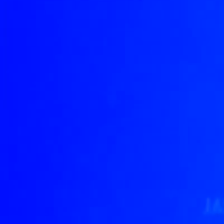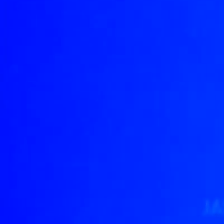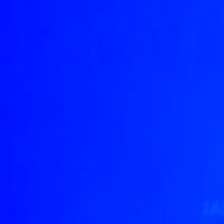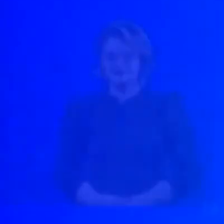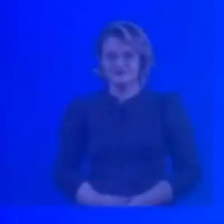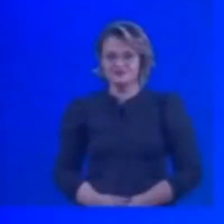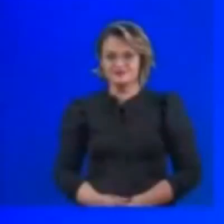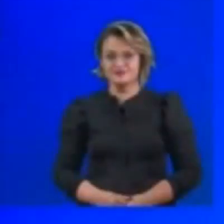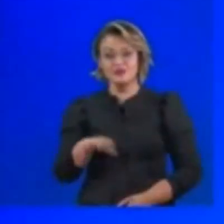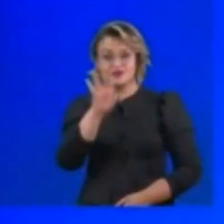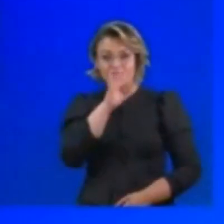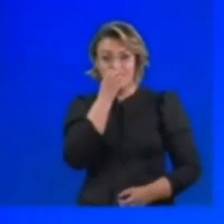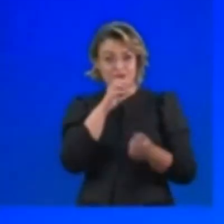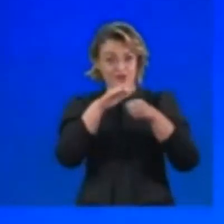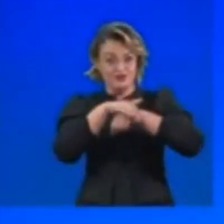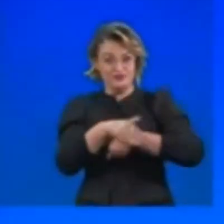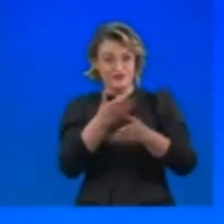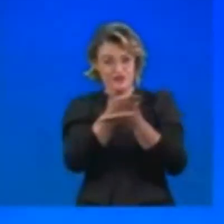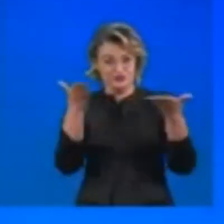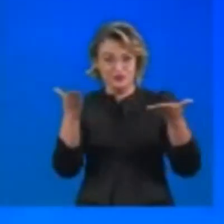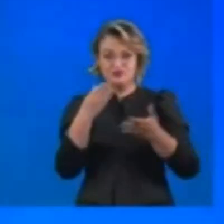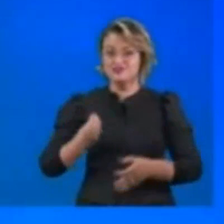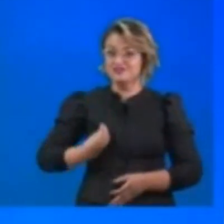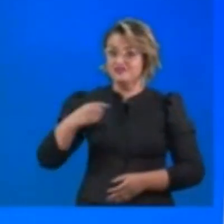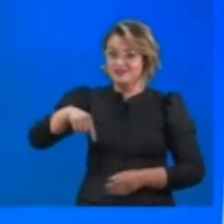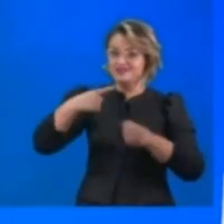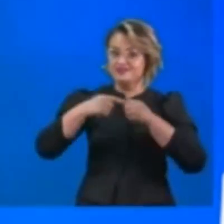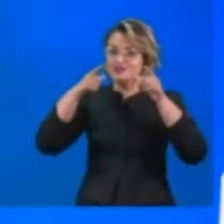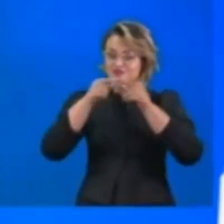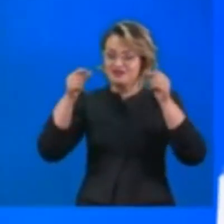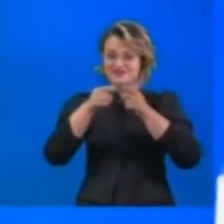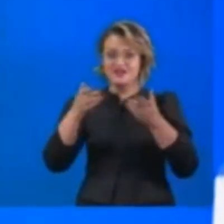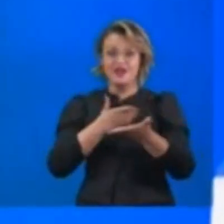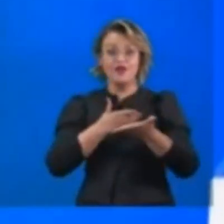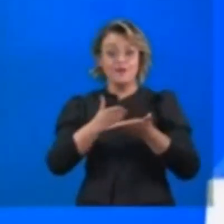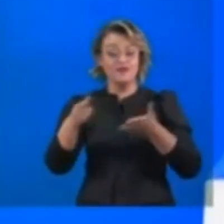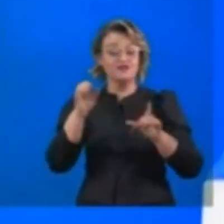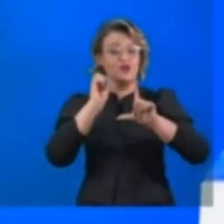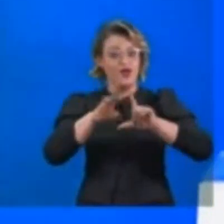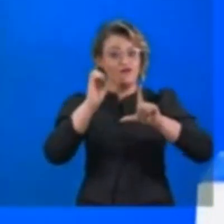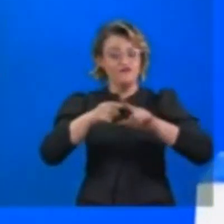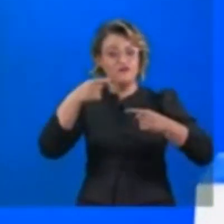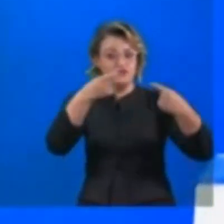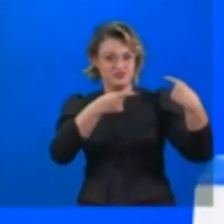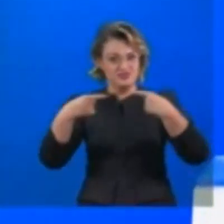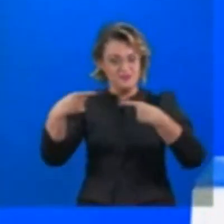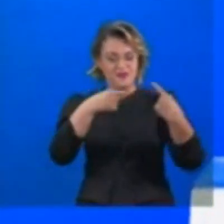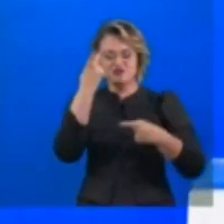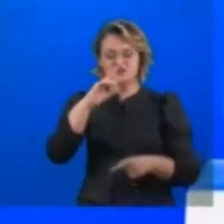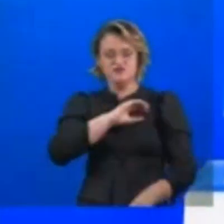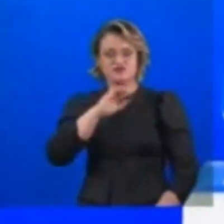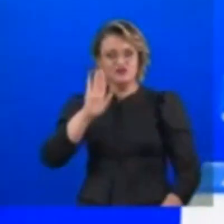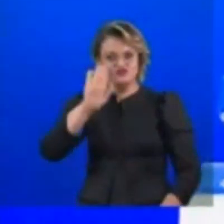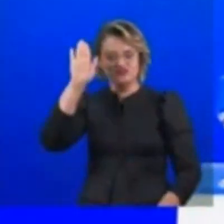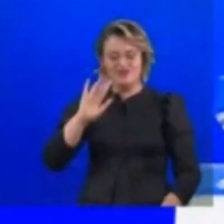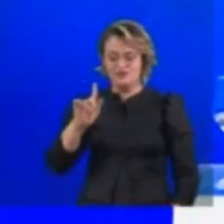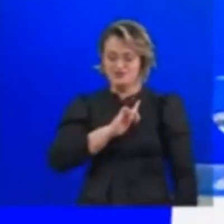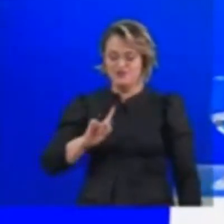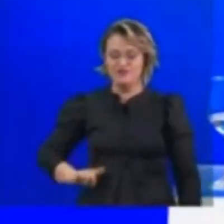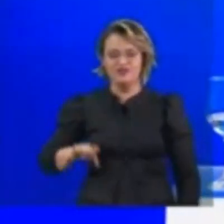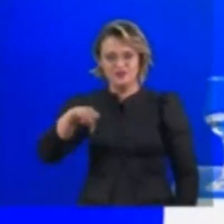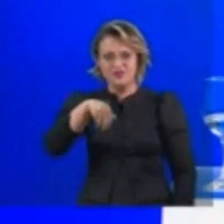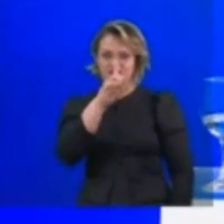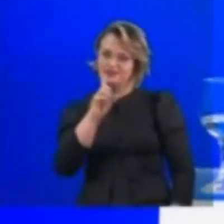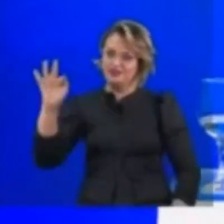Olá, boa noite a todos. A Globo Brasília começa agora o debate ao vivo entre os candidatos que disputam o governo do